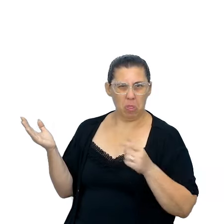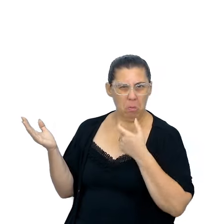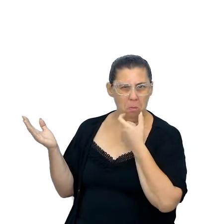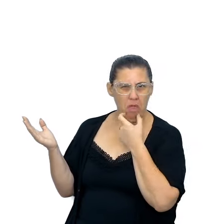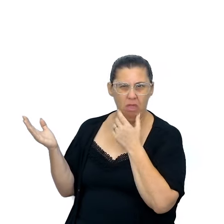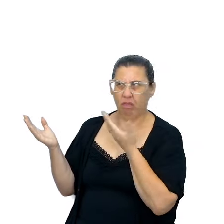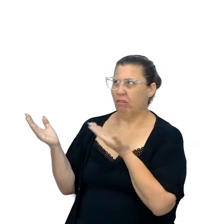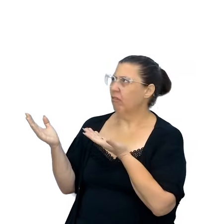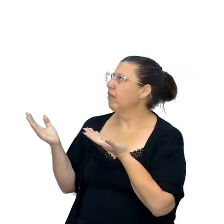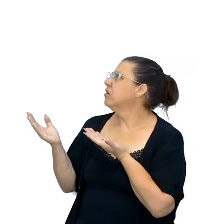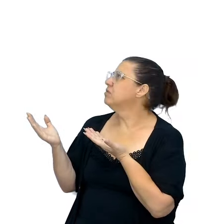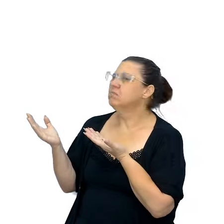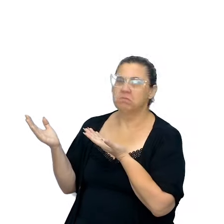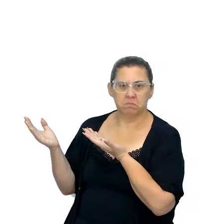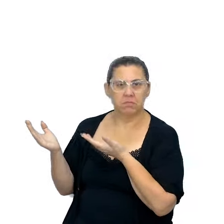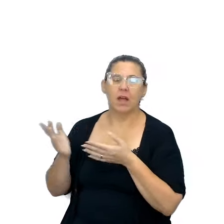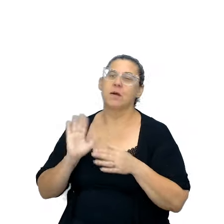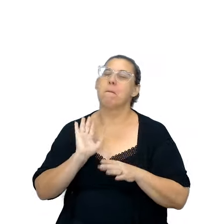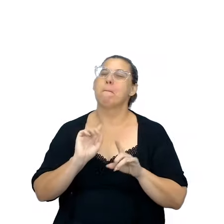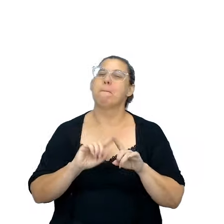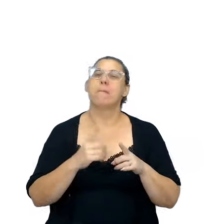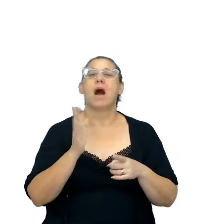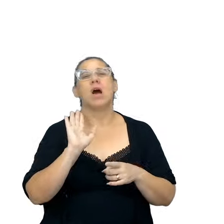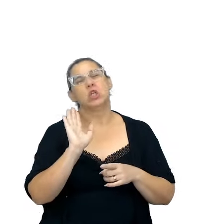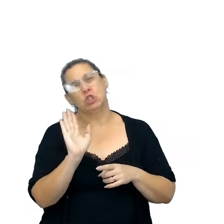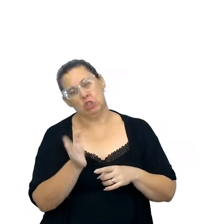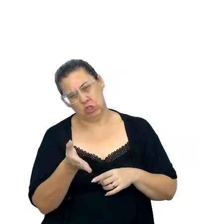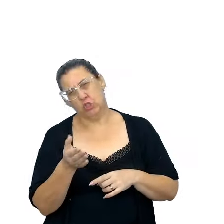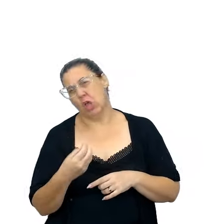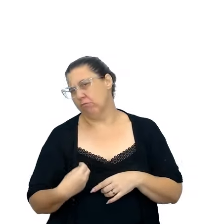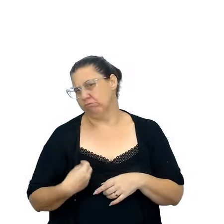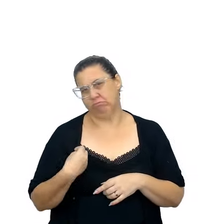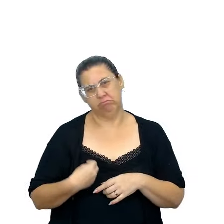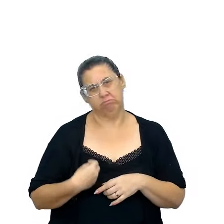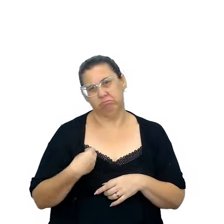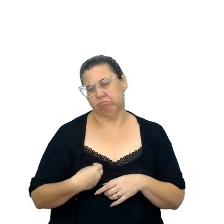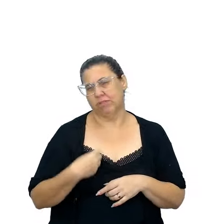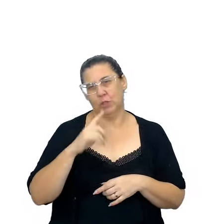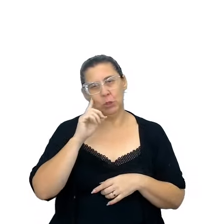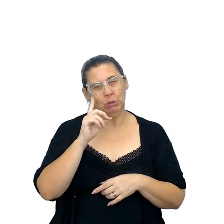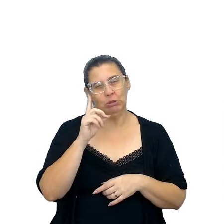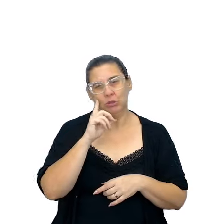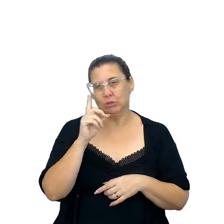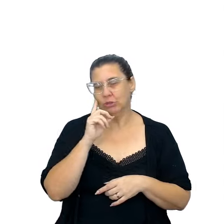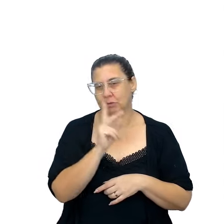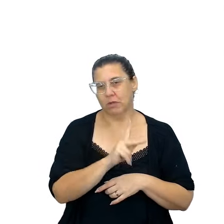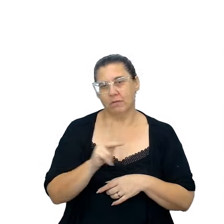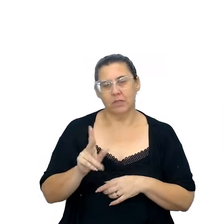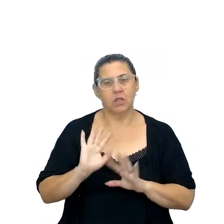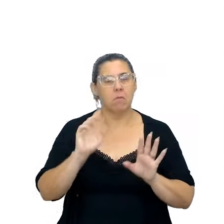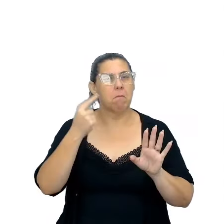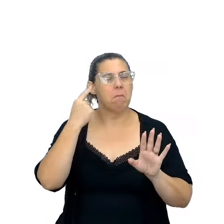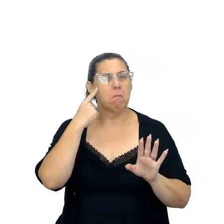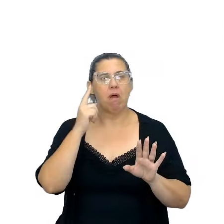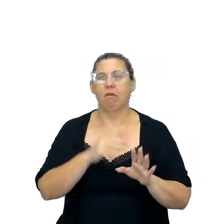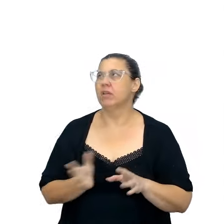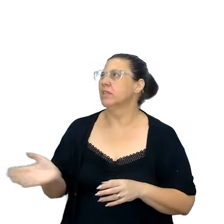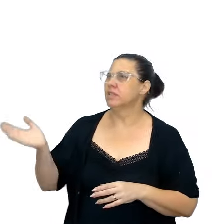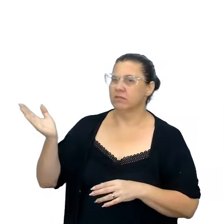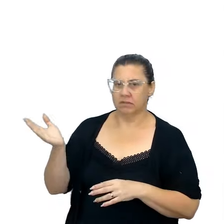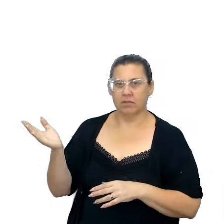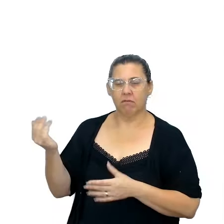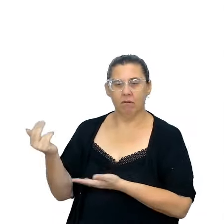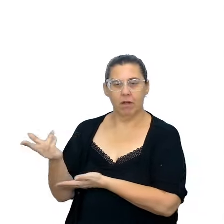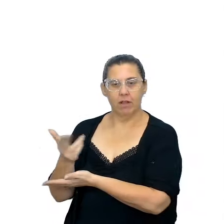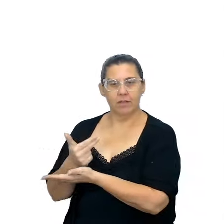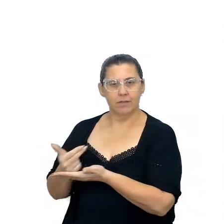certa maneira, muito envolvido, muito frequente no dia a dia dos professores, não pense que esse design thinking,